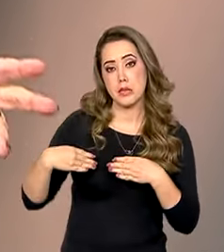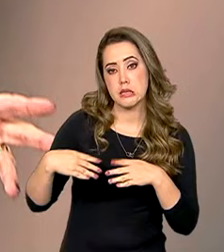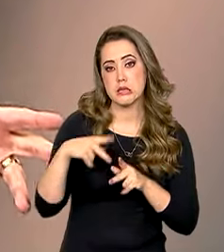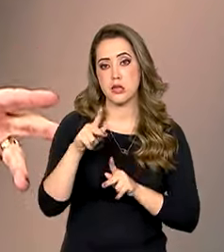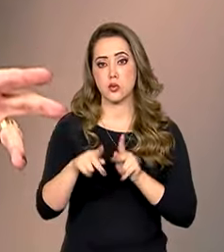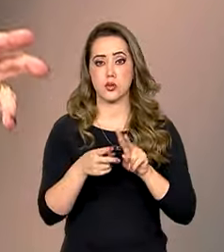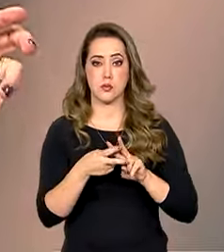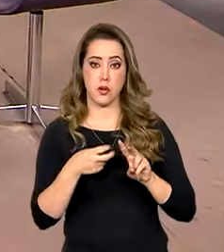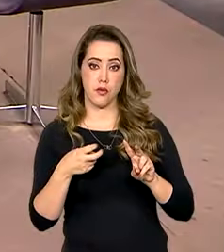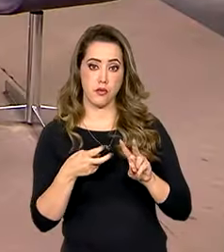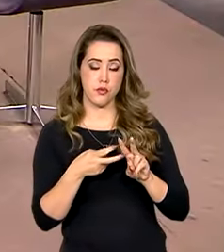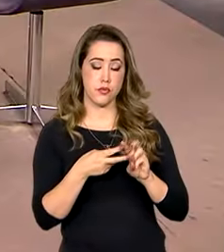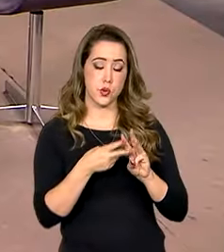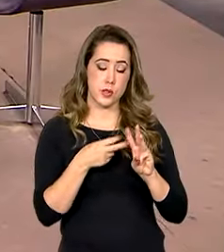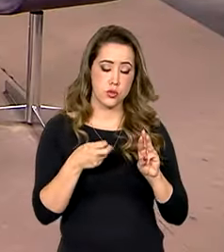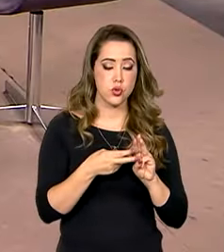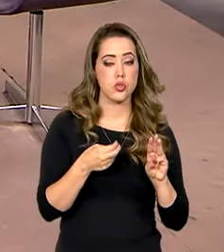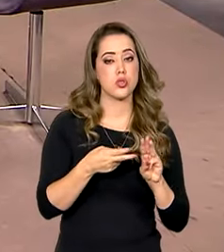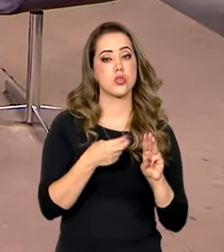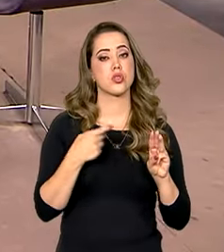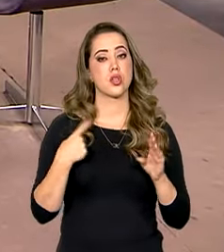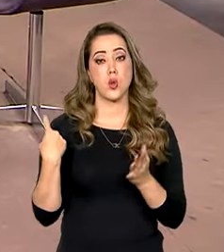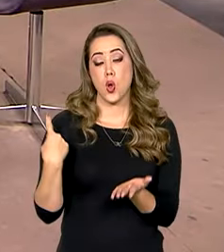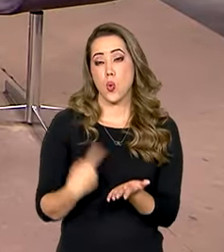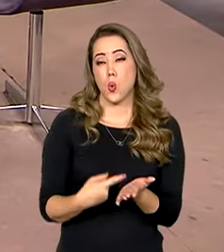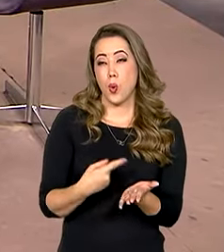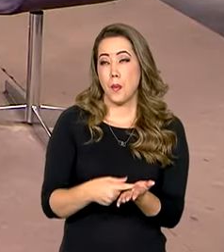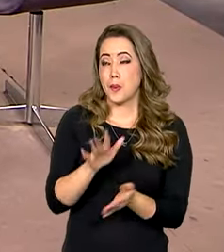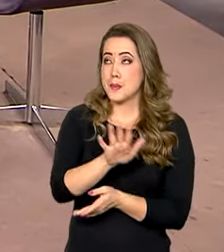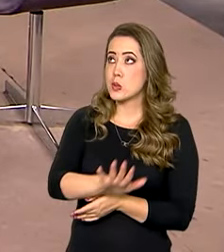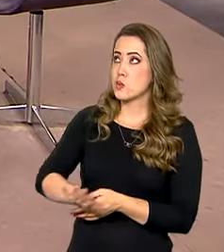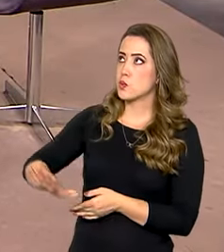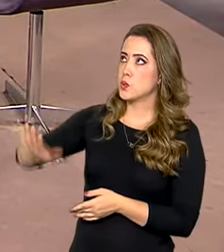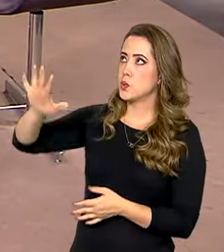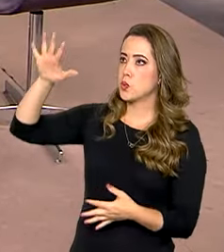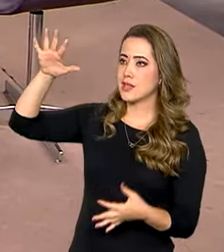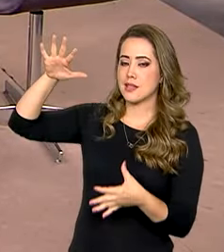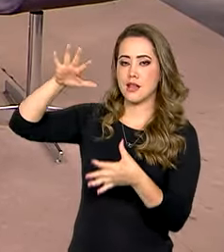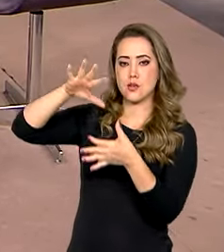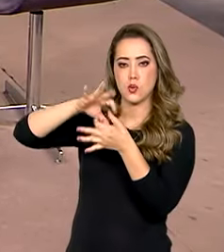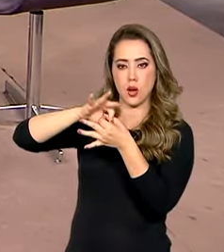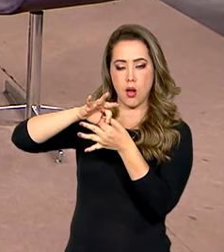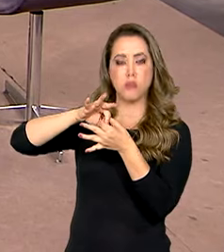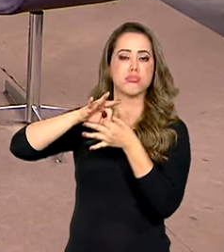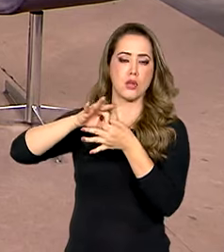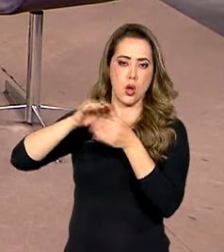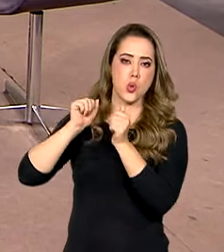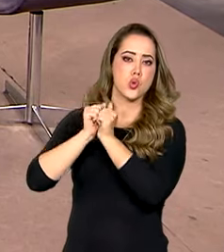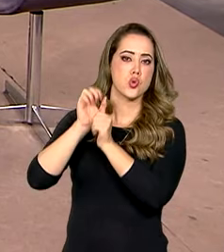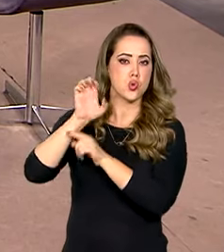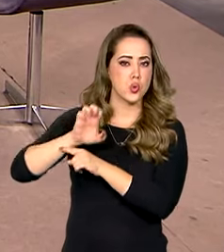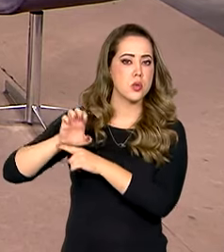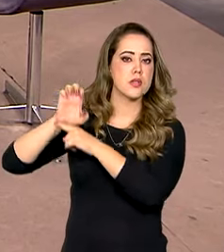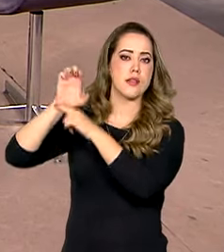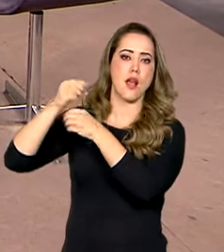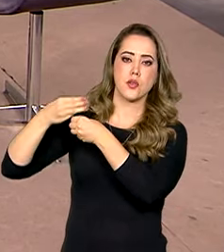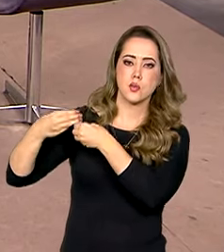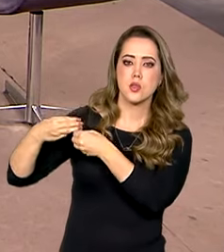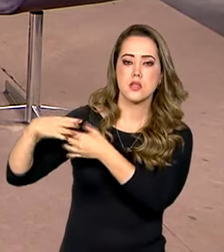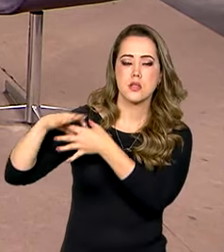dos Povos Indígenas. Então, é um pacto nacional envolvendo estados e municípios,